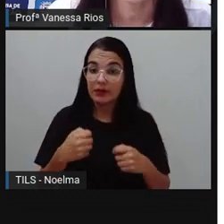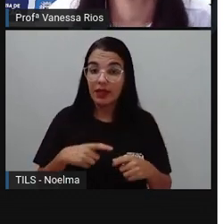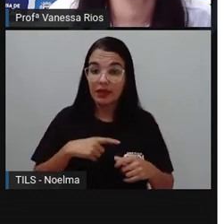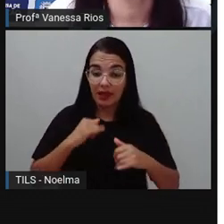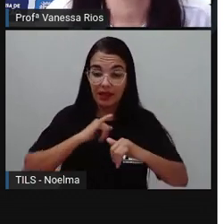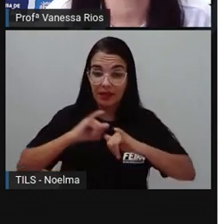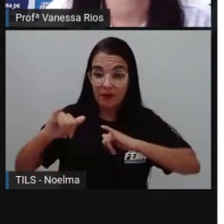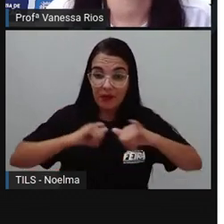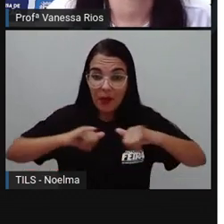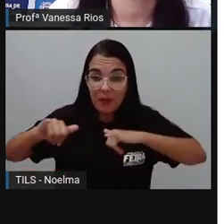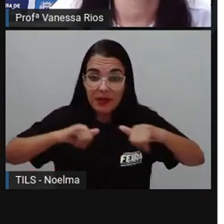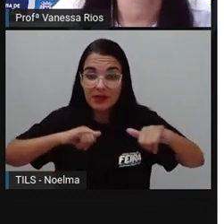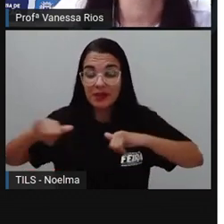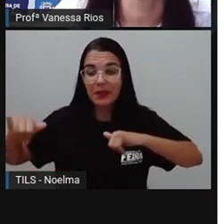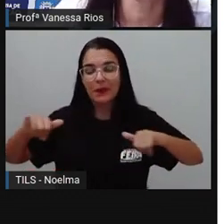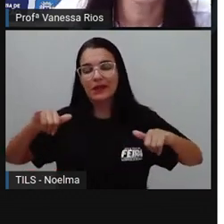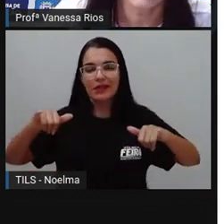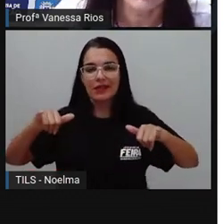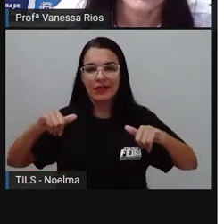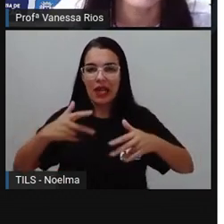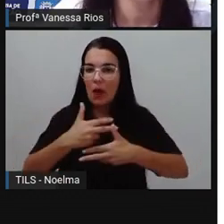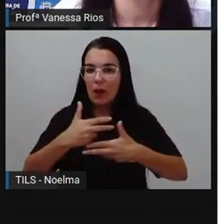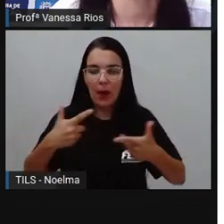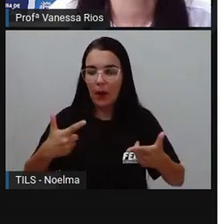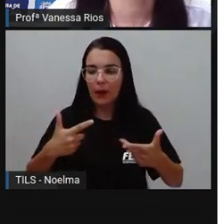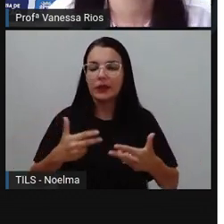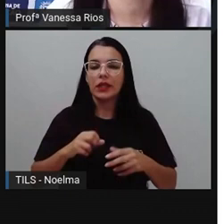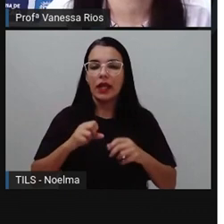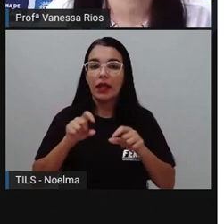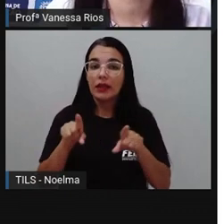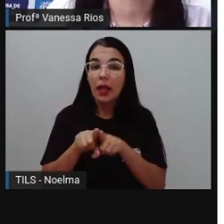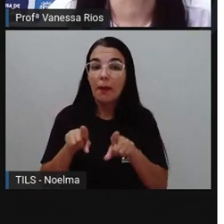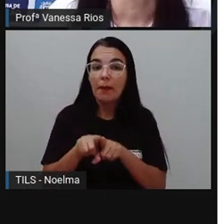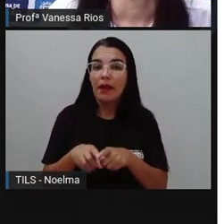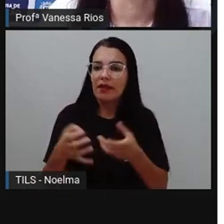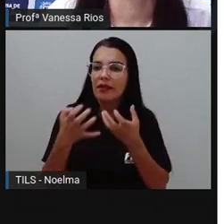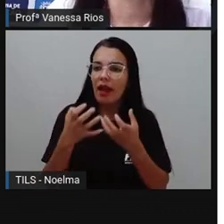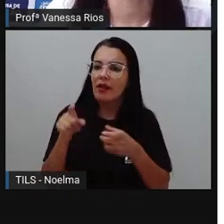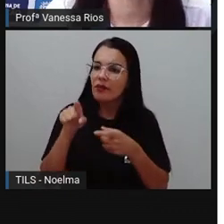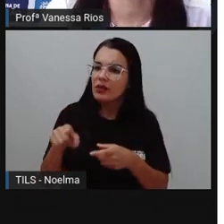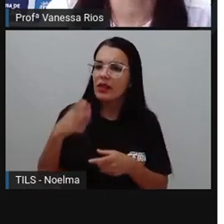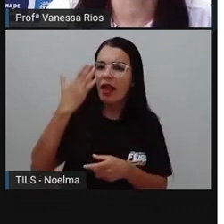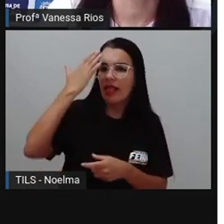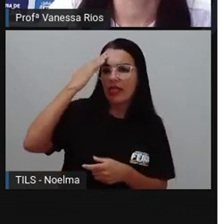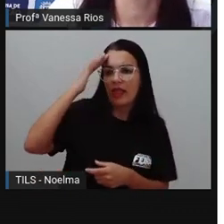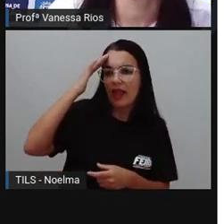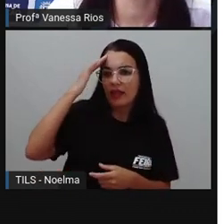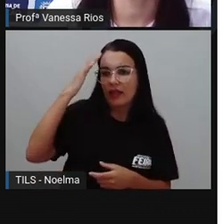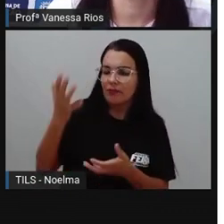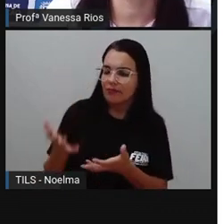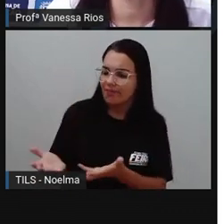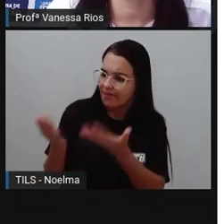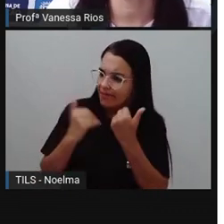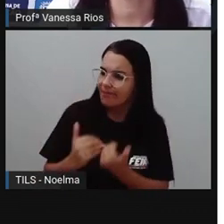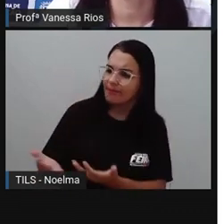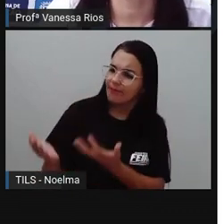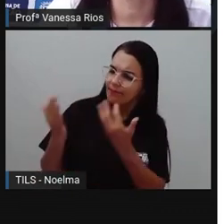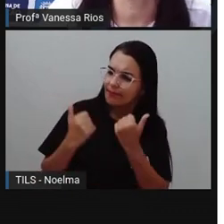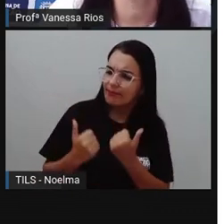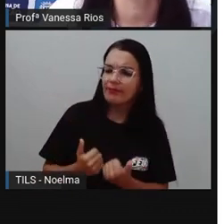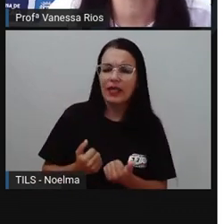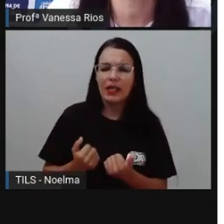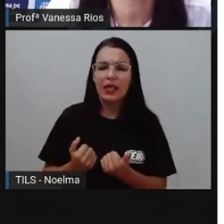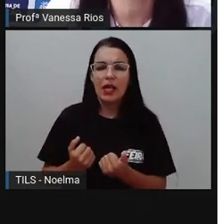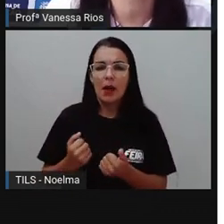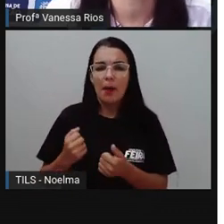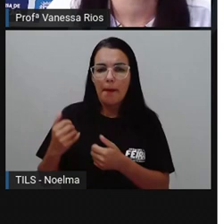sobre determinado produto ou obra, é convencer, é persuadir a pessoa que está tendo contato com o